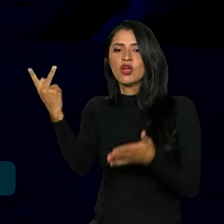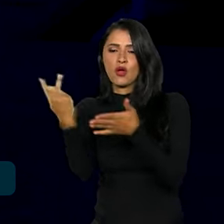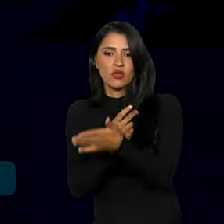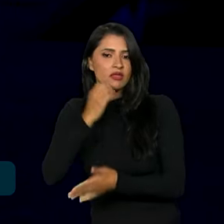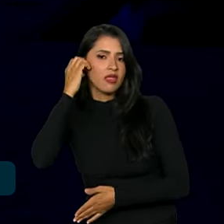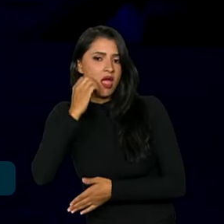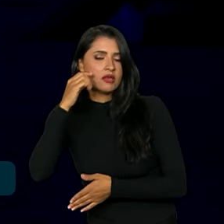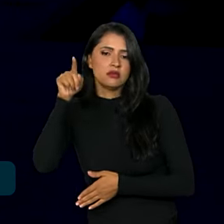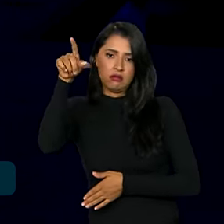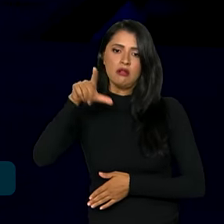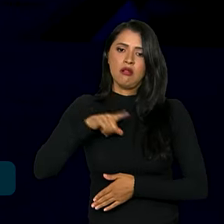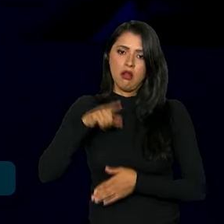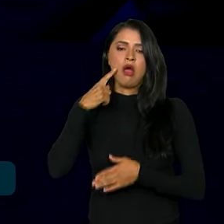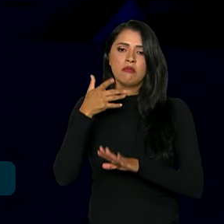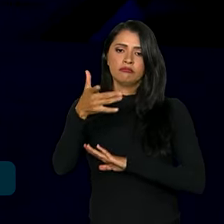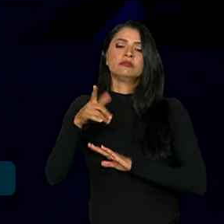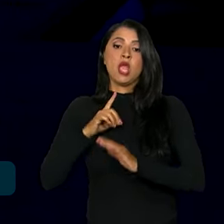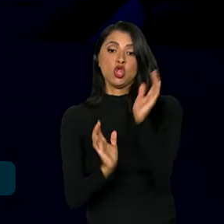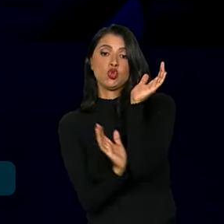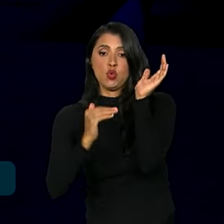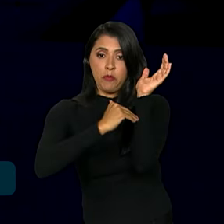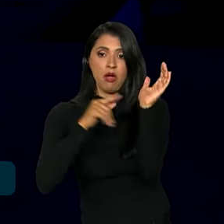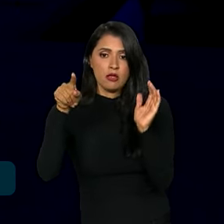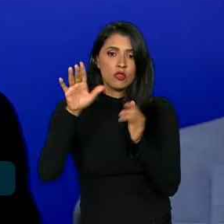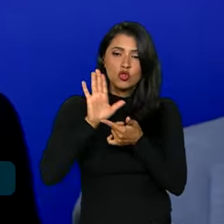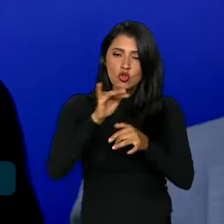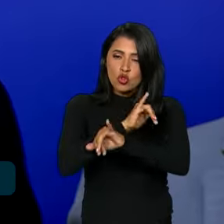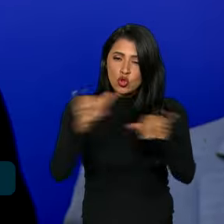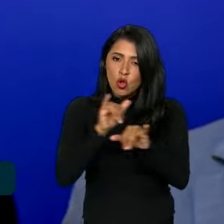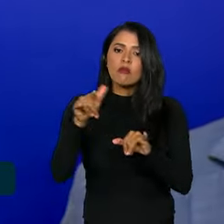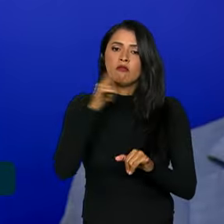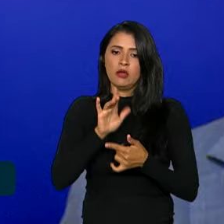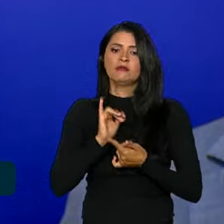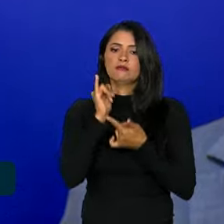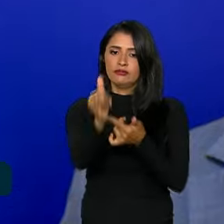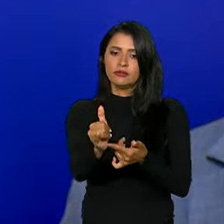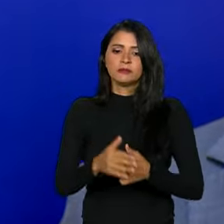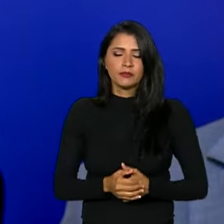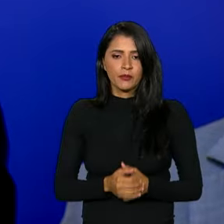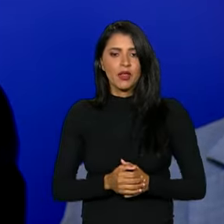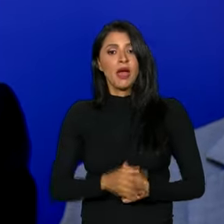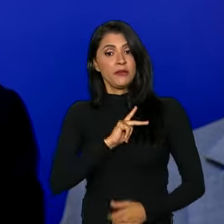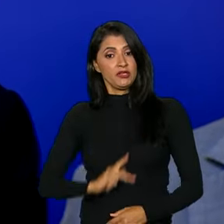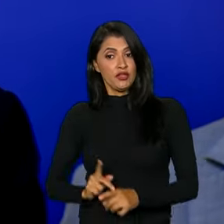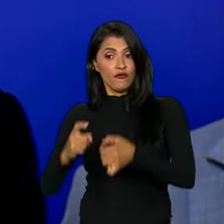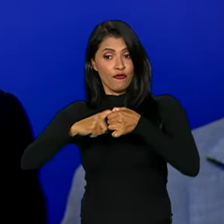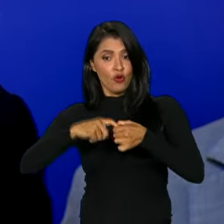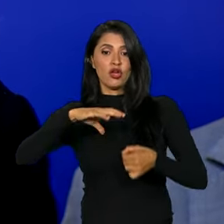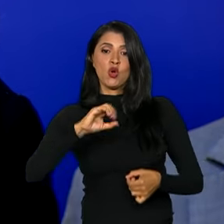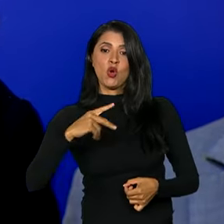Emirados Árabes. Lá, ele deve anunciar novas ações. O presidente volta agora para a COP28,